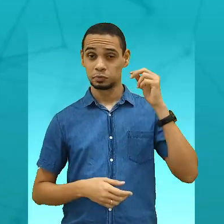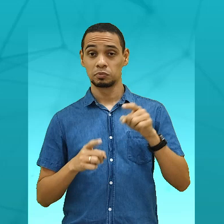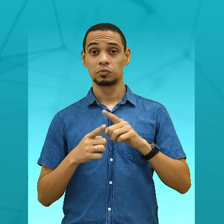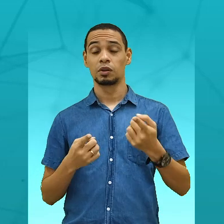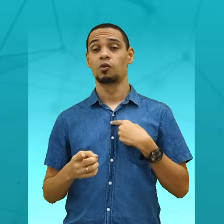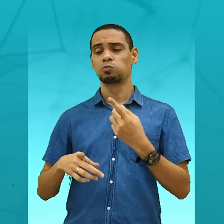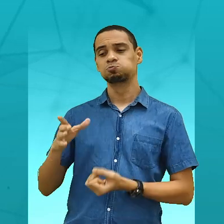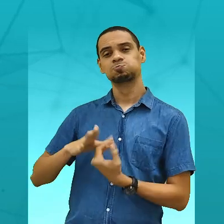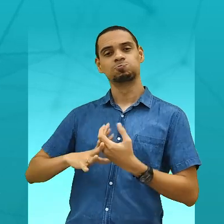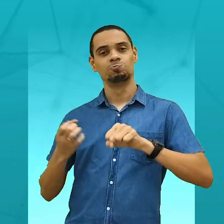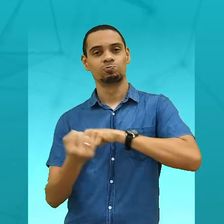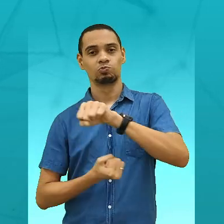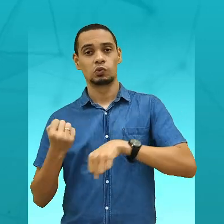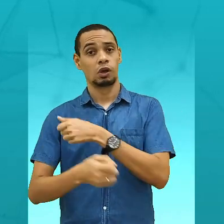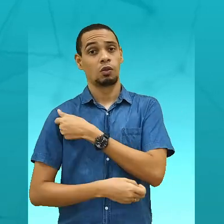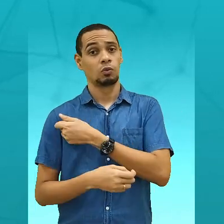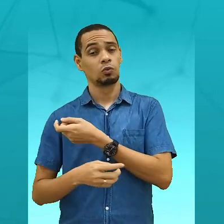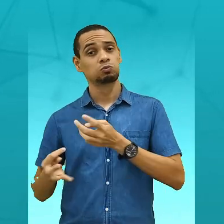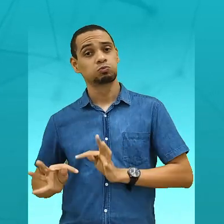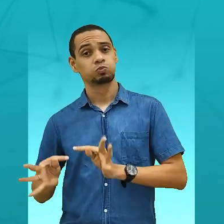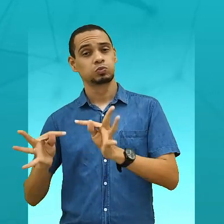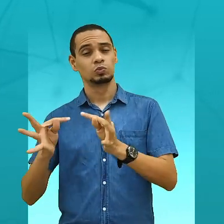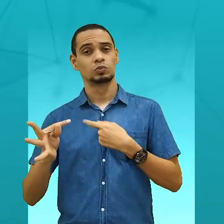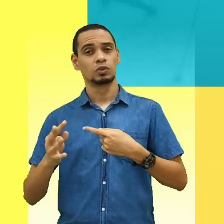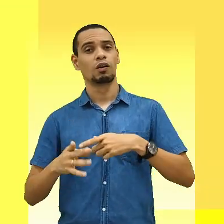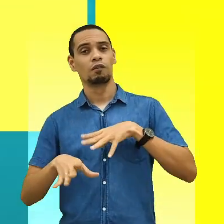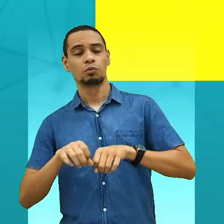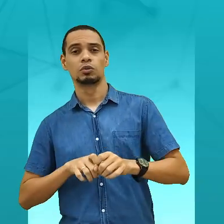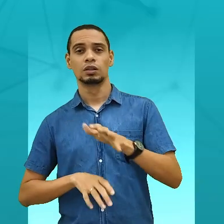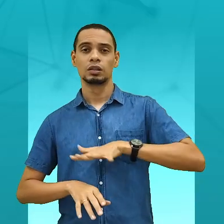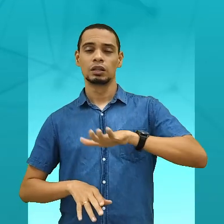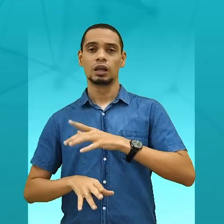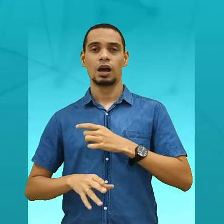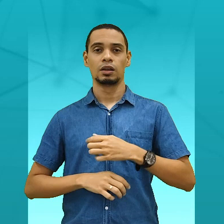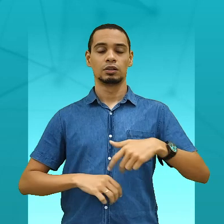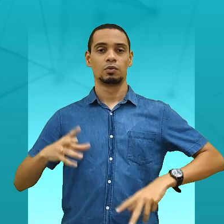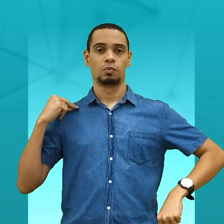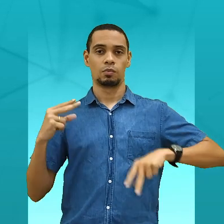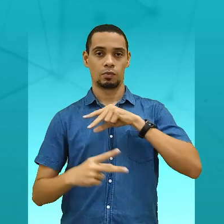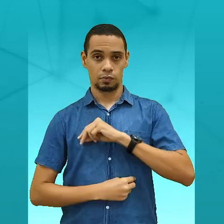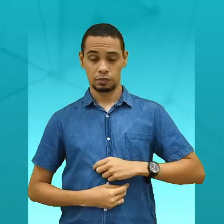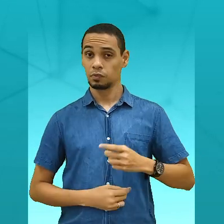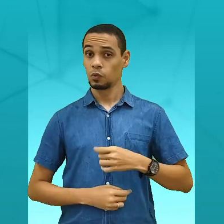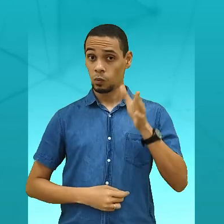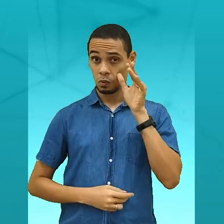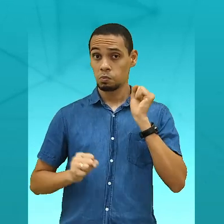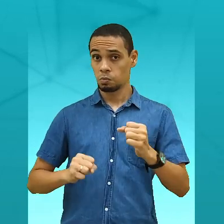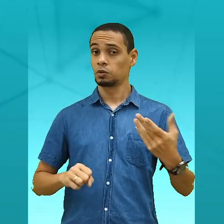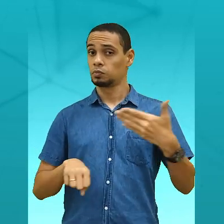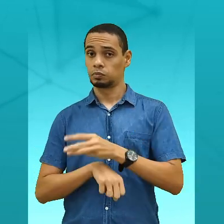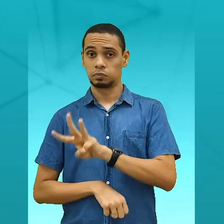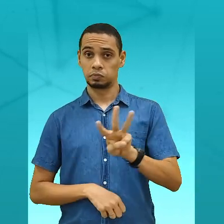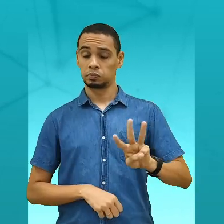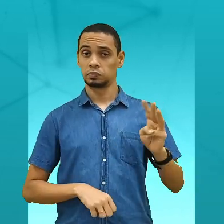produzidos pelos alunos do curso de tecnologia em design de moda. Para saber mais, acesse o nosso site e acompanhe